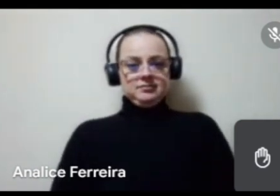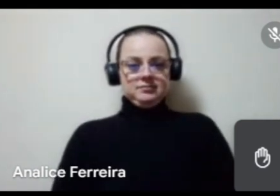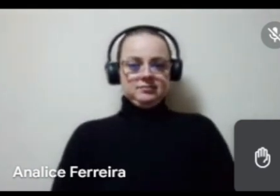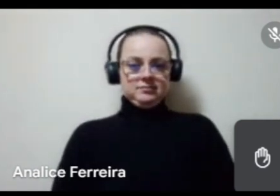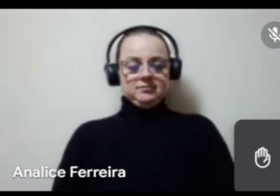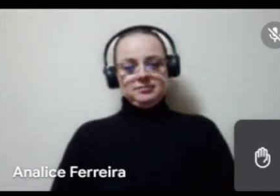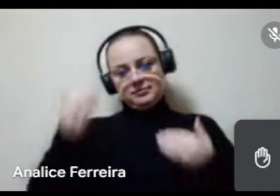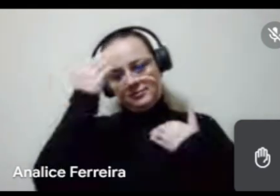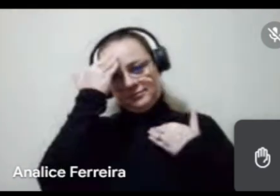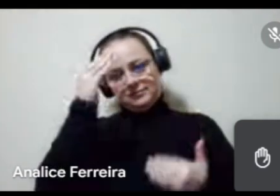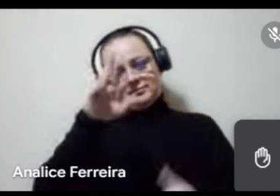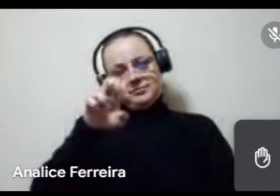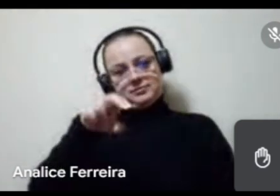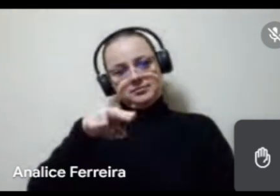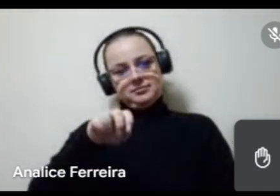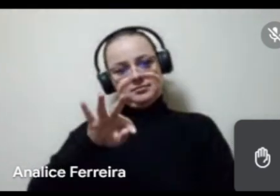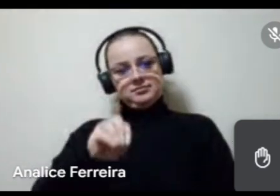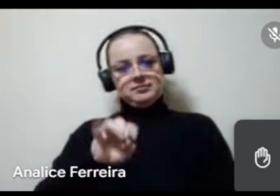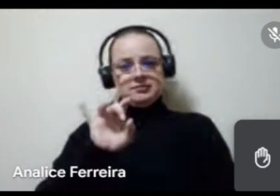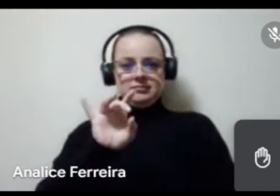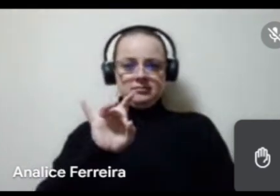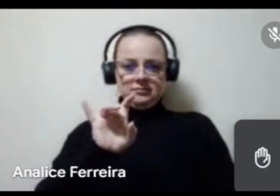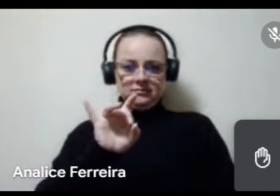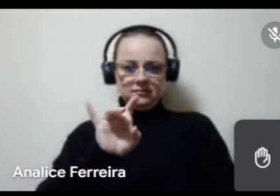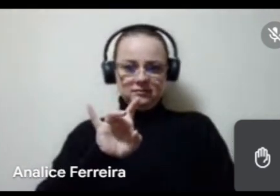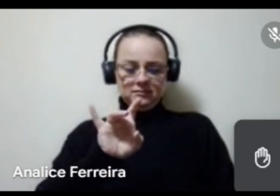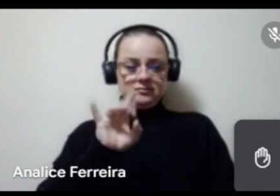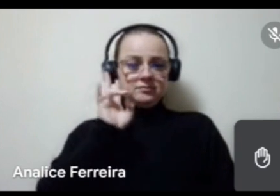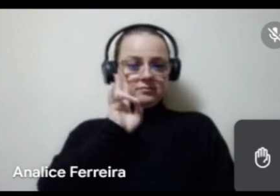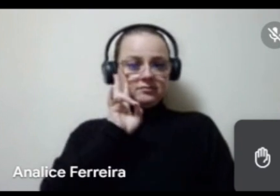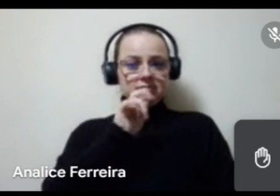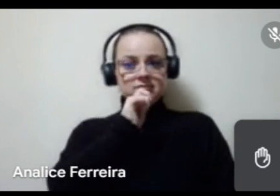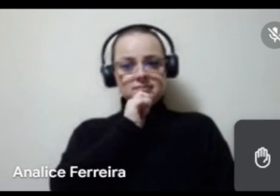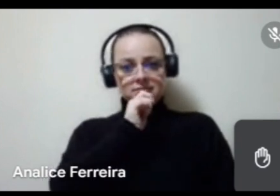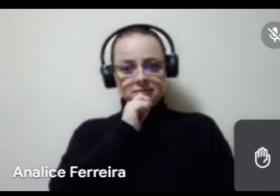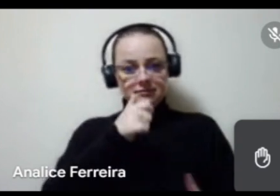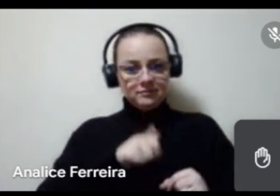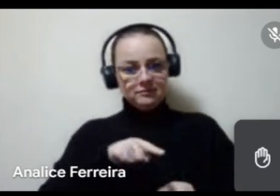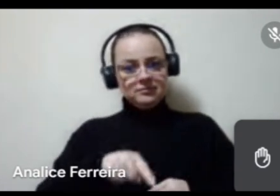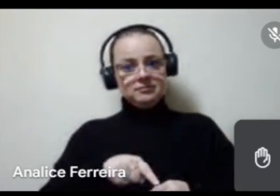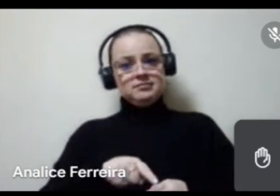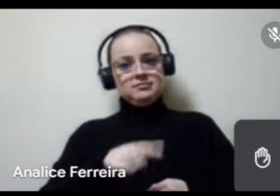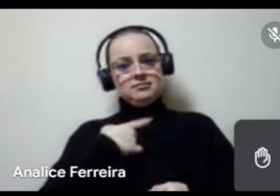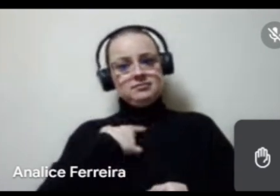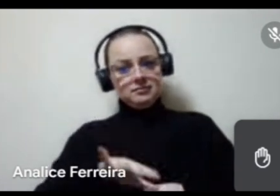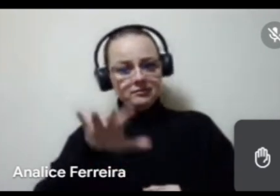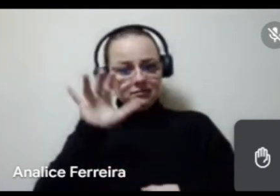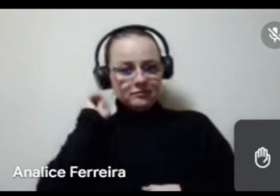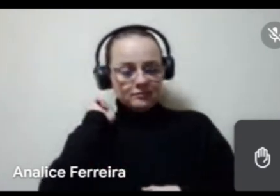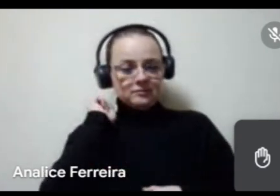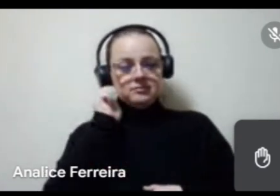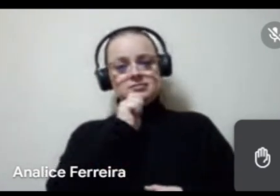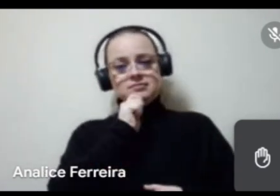Obrigada, Renato, só para ressaltar que a gente ainda está realmente mesmo nessa questão de escuta, né, então, Renato,